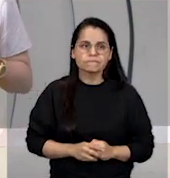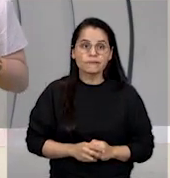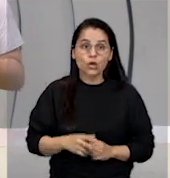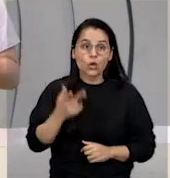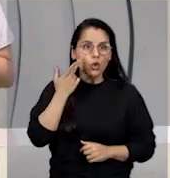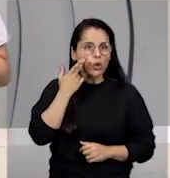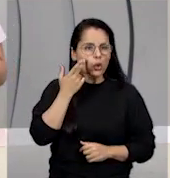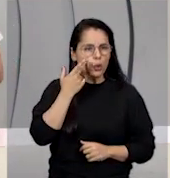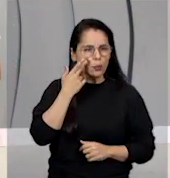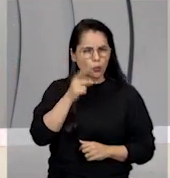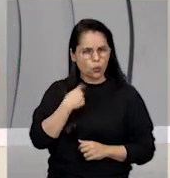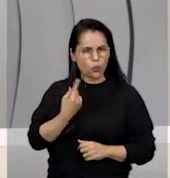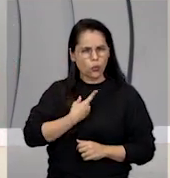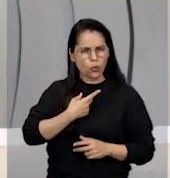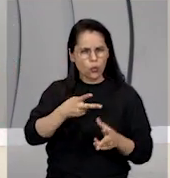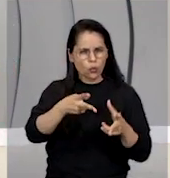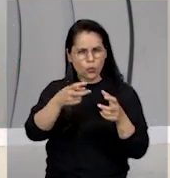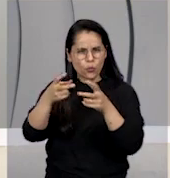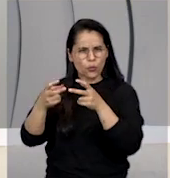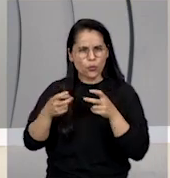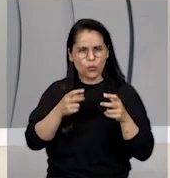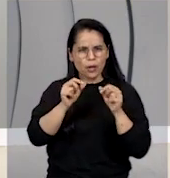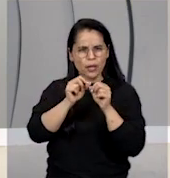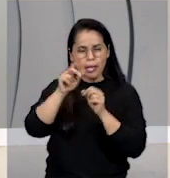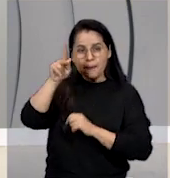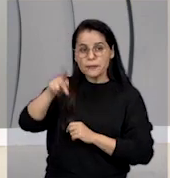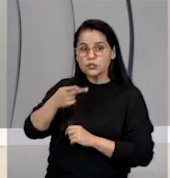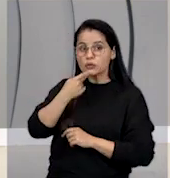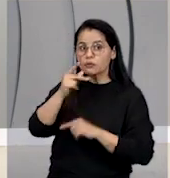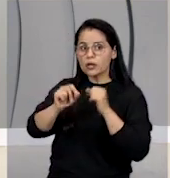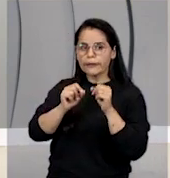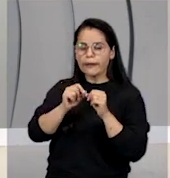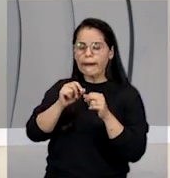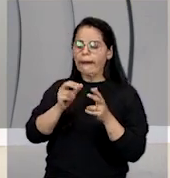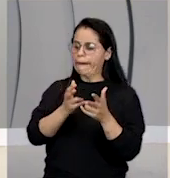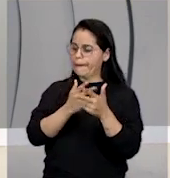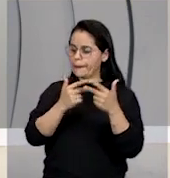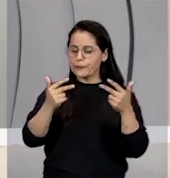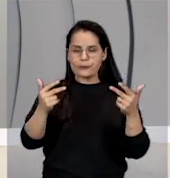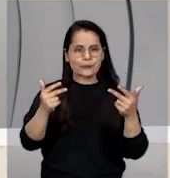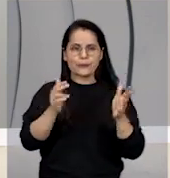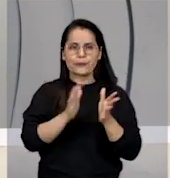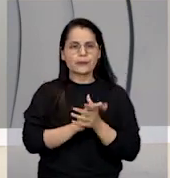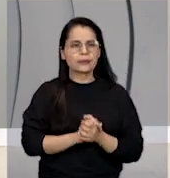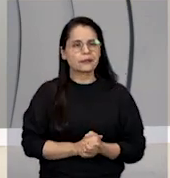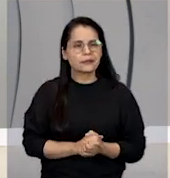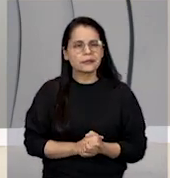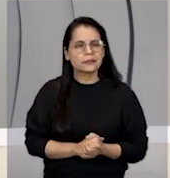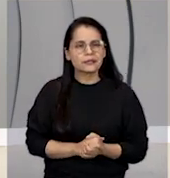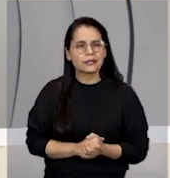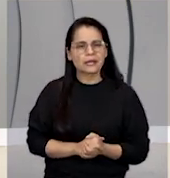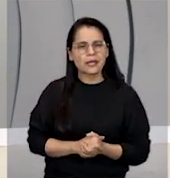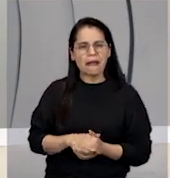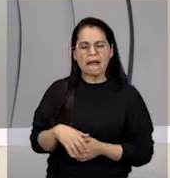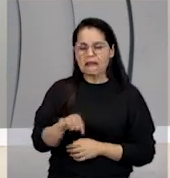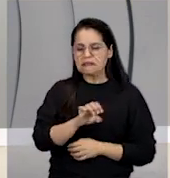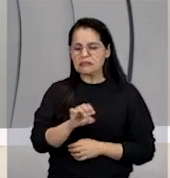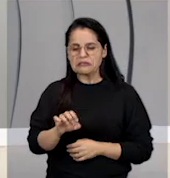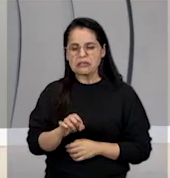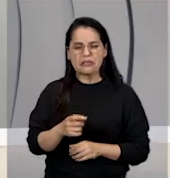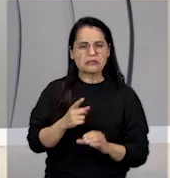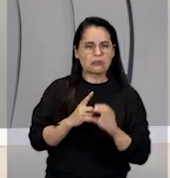comum a gente perceber ou notar as pessoas falando que isso é coisa de esquerdista, de